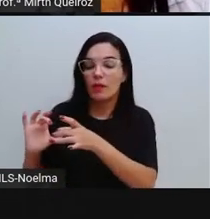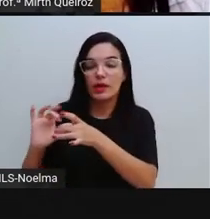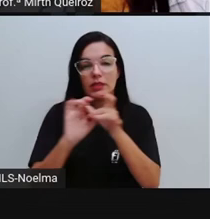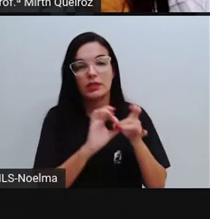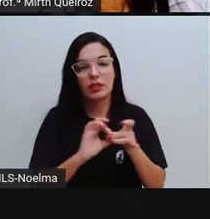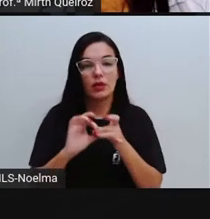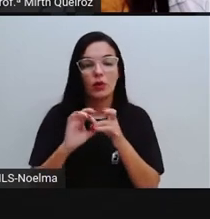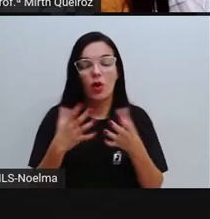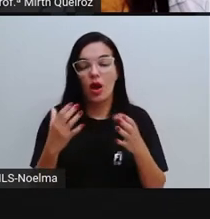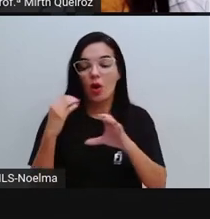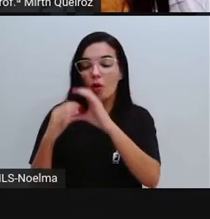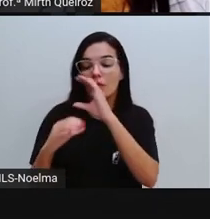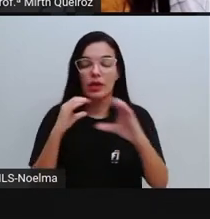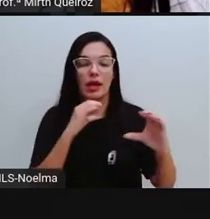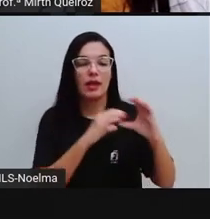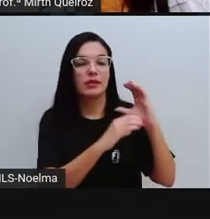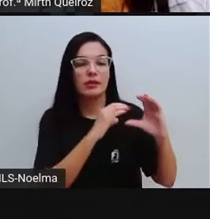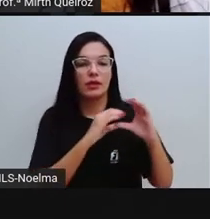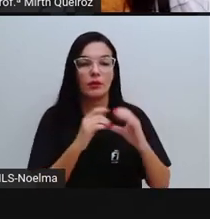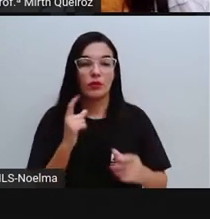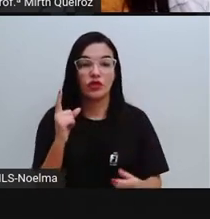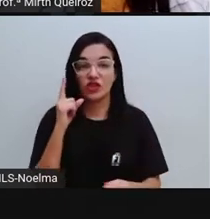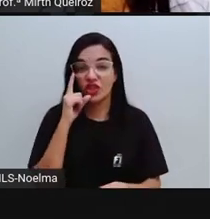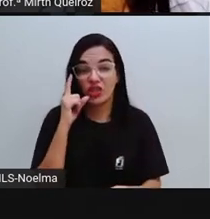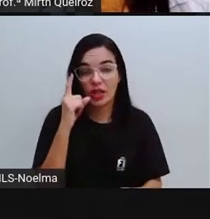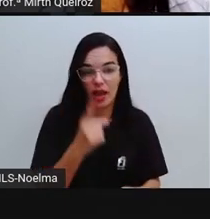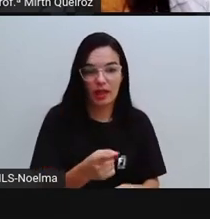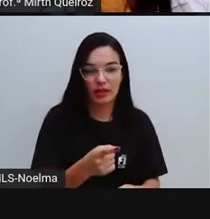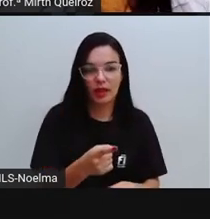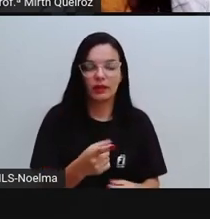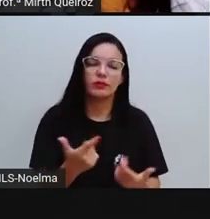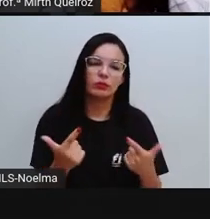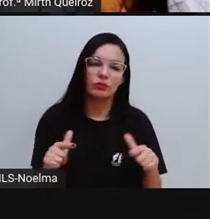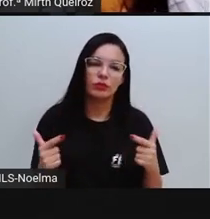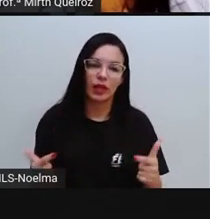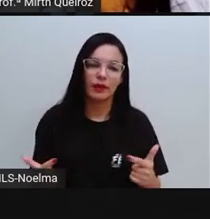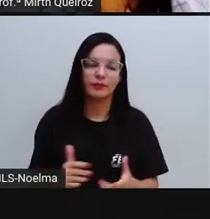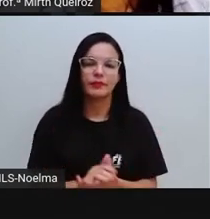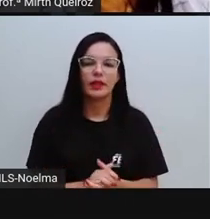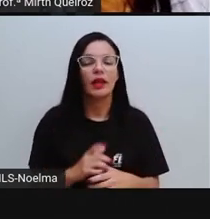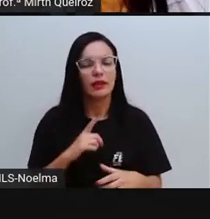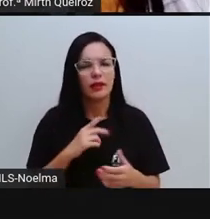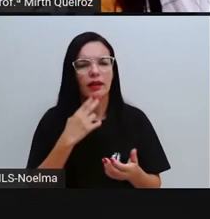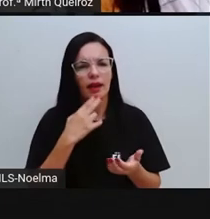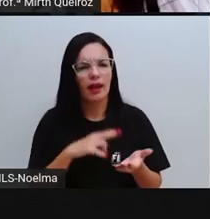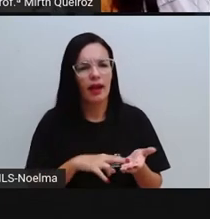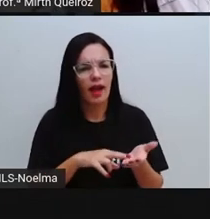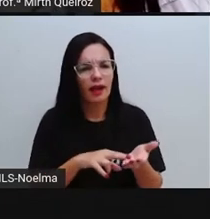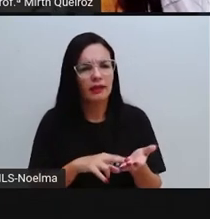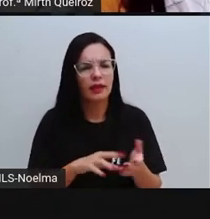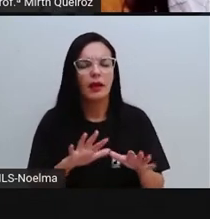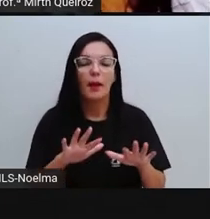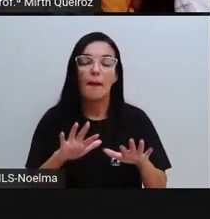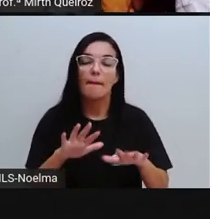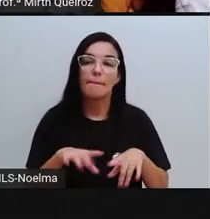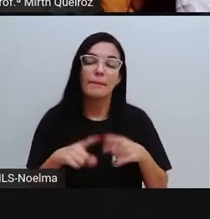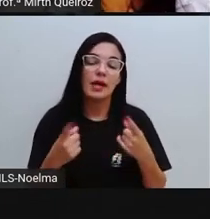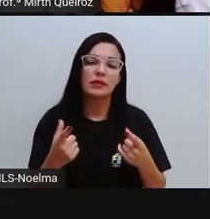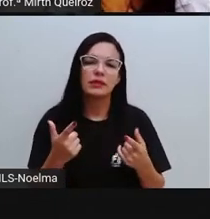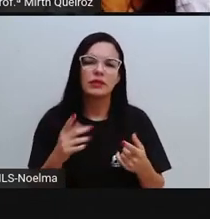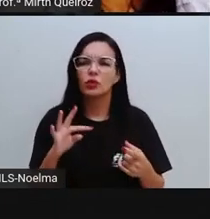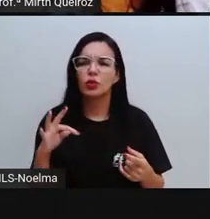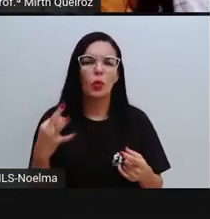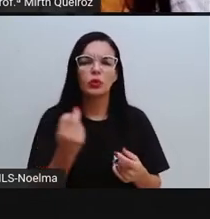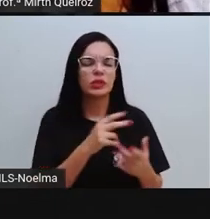àquele conteúdo. Se faz, sim, cartas, né? Que são enviadas ao jornal, algumas são publicadas e outras